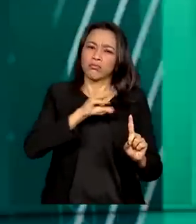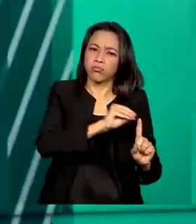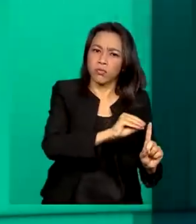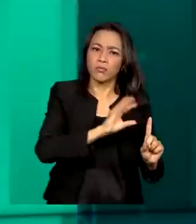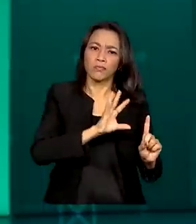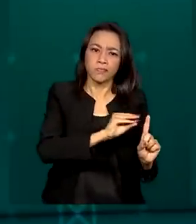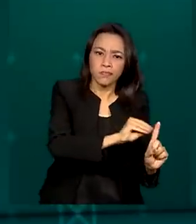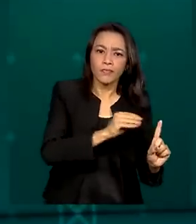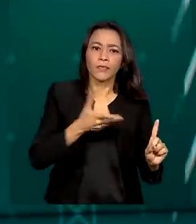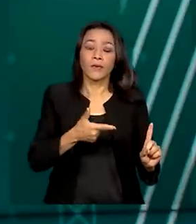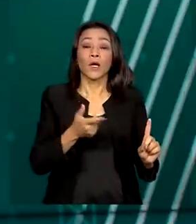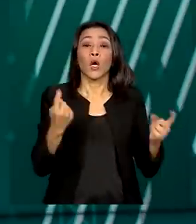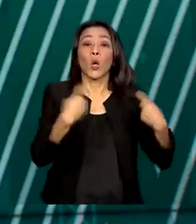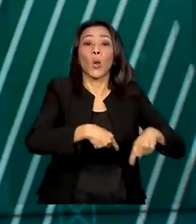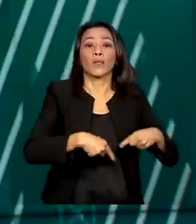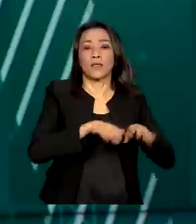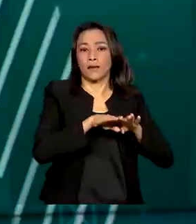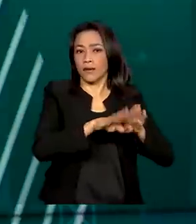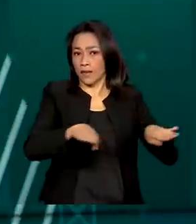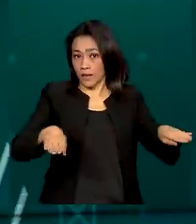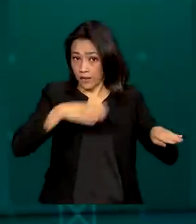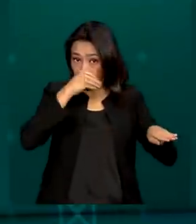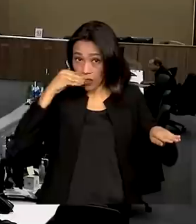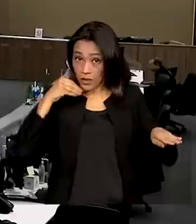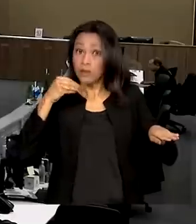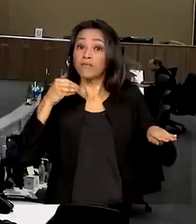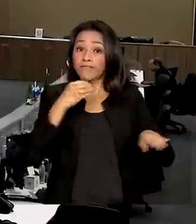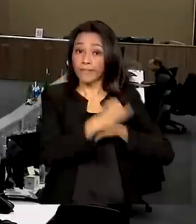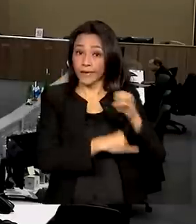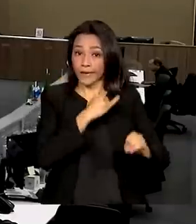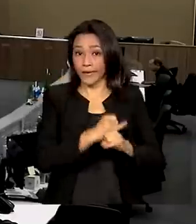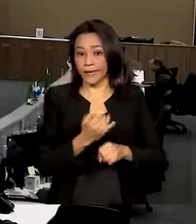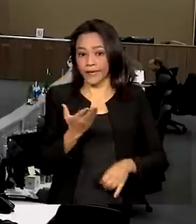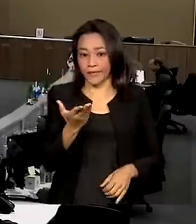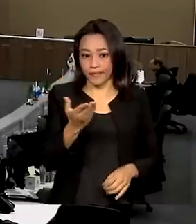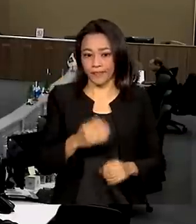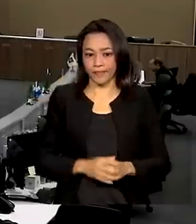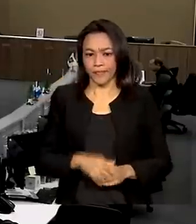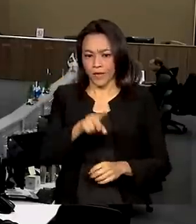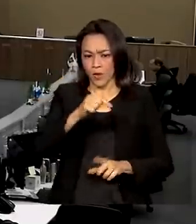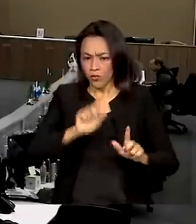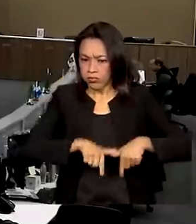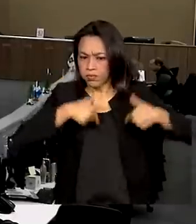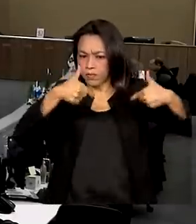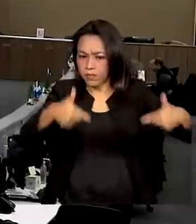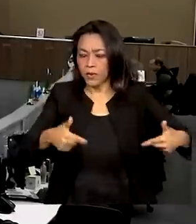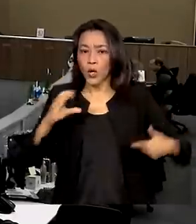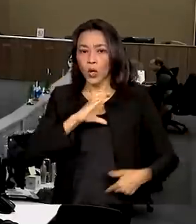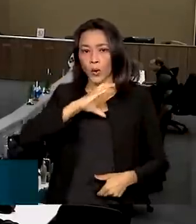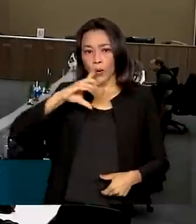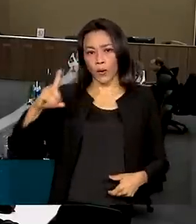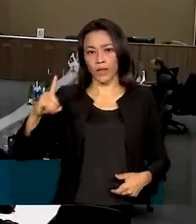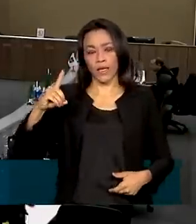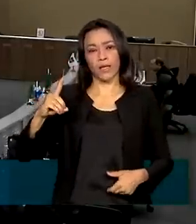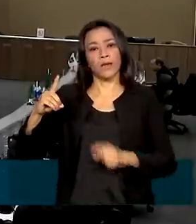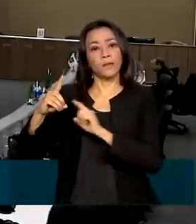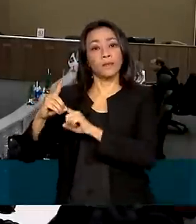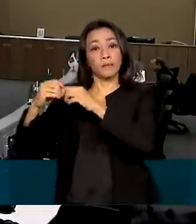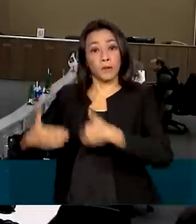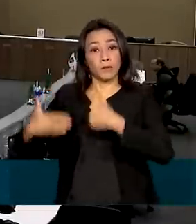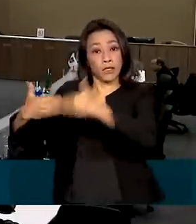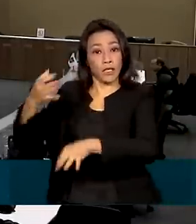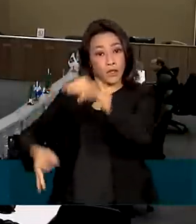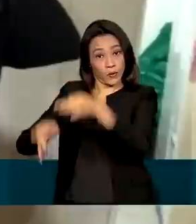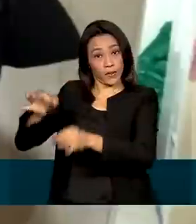sexual contra crianças e adolescentes na internet. As ações foram coordenadas pelo Ministério da Justiça e